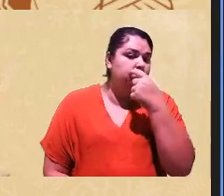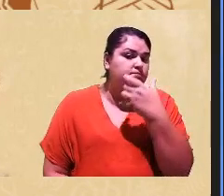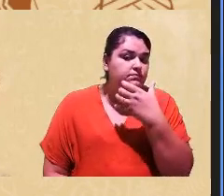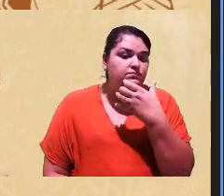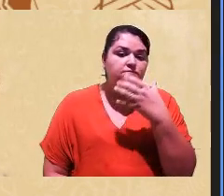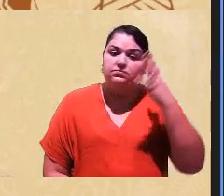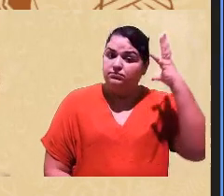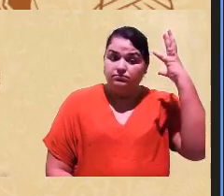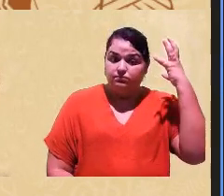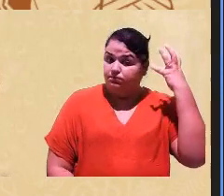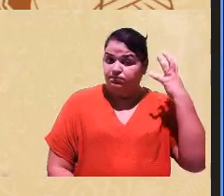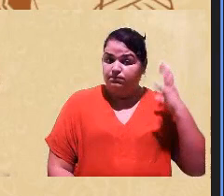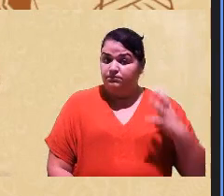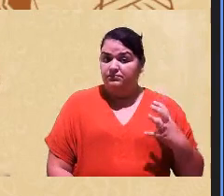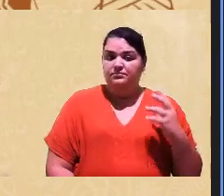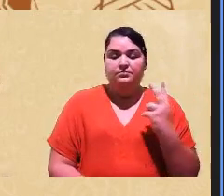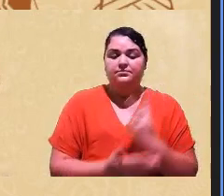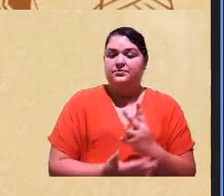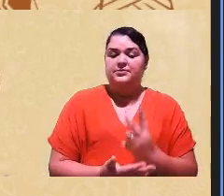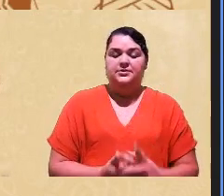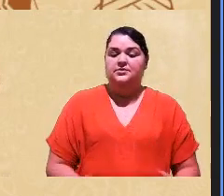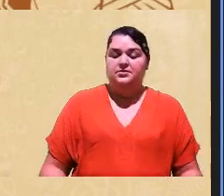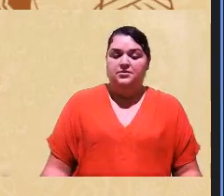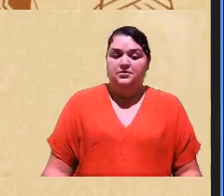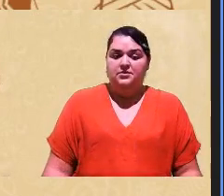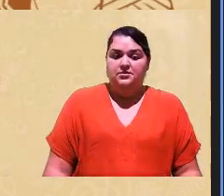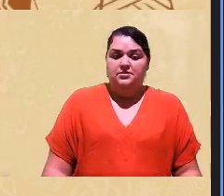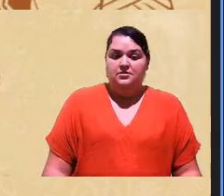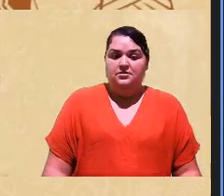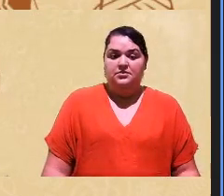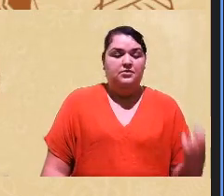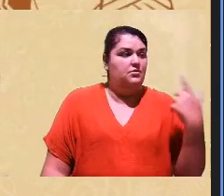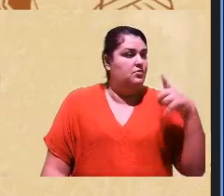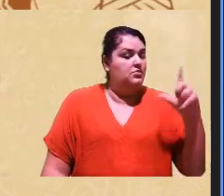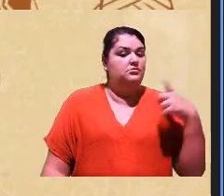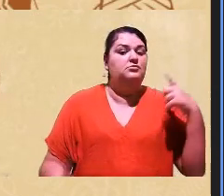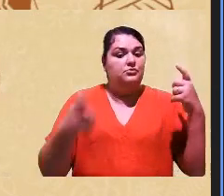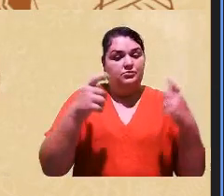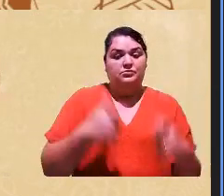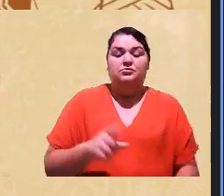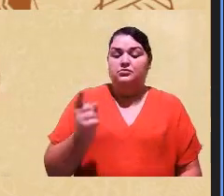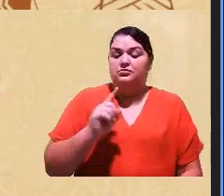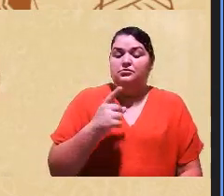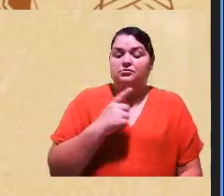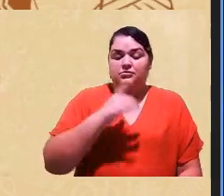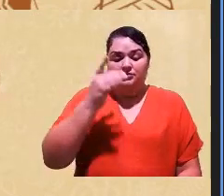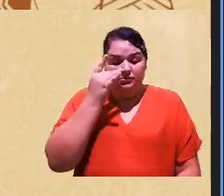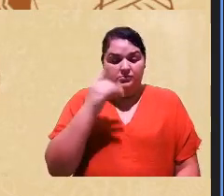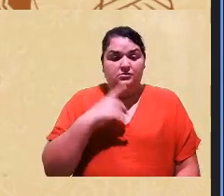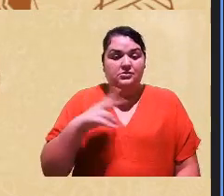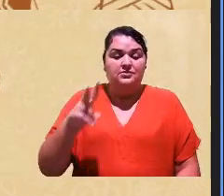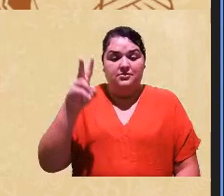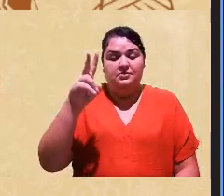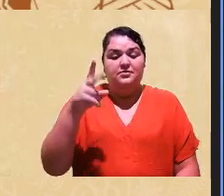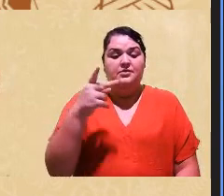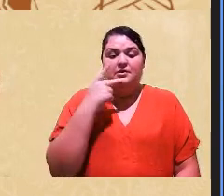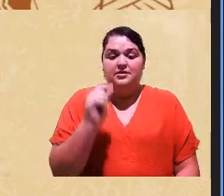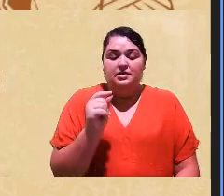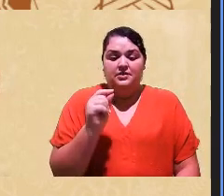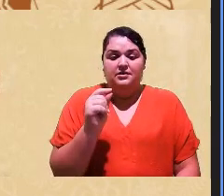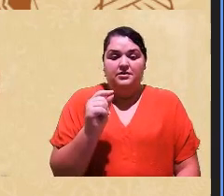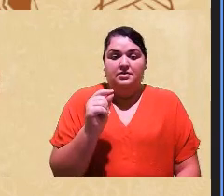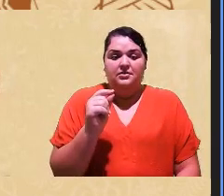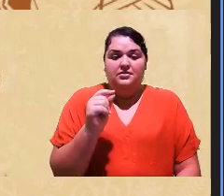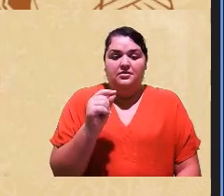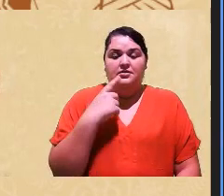crespo então se eles se eles estivessem em um outro lugar que não naquele momento do vestibular indígena eu diria olha quantos